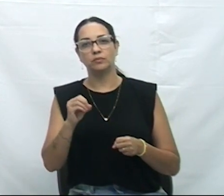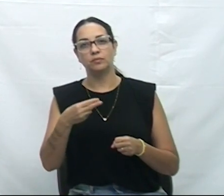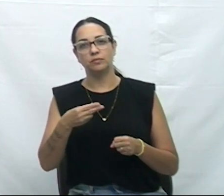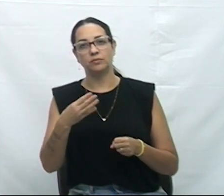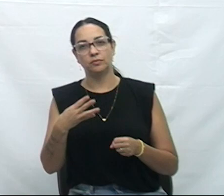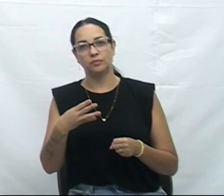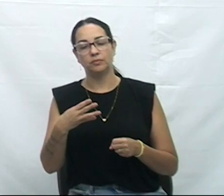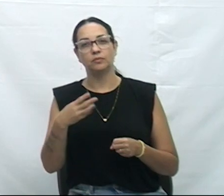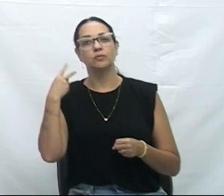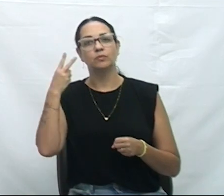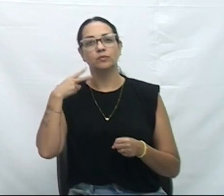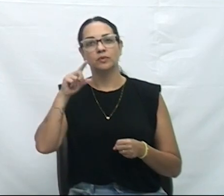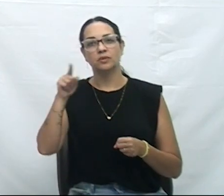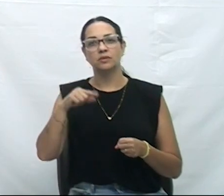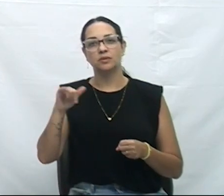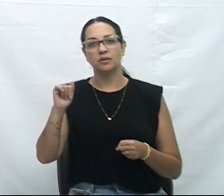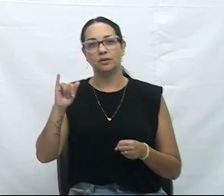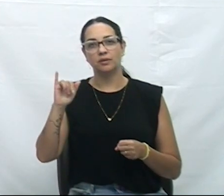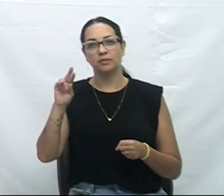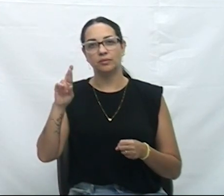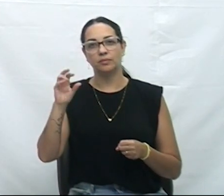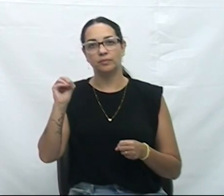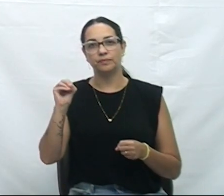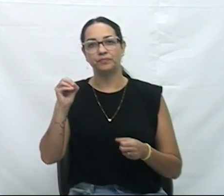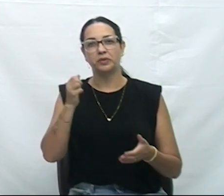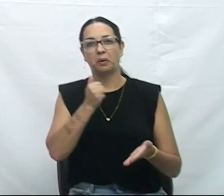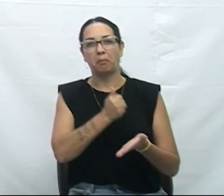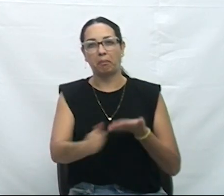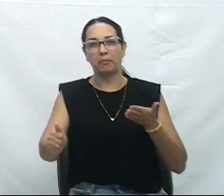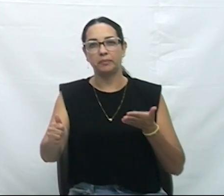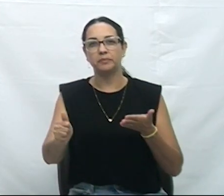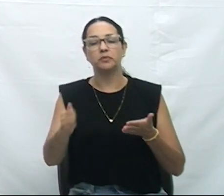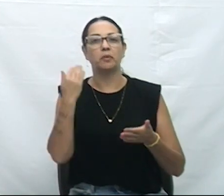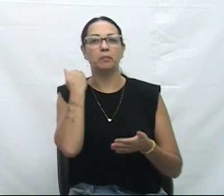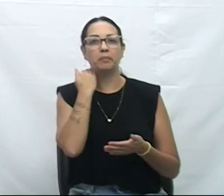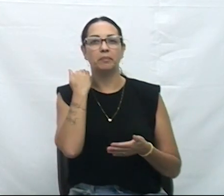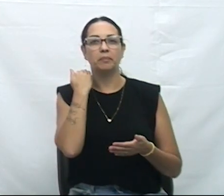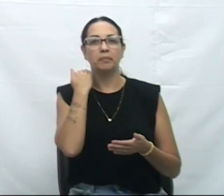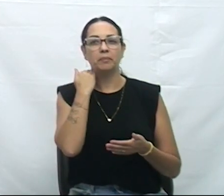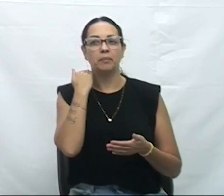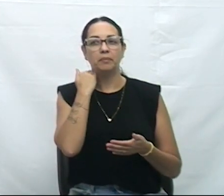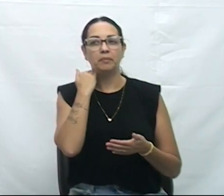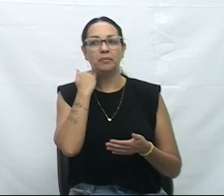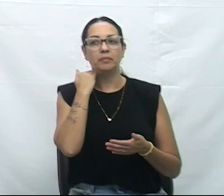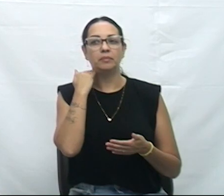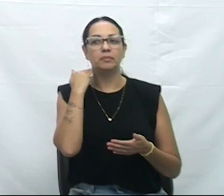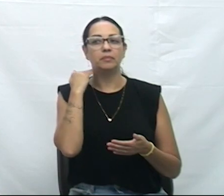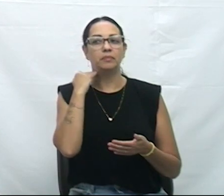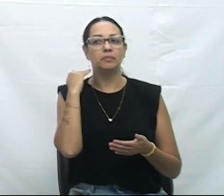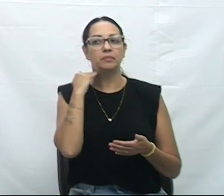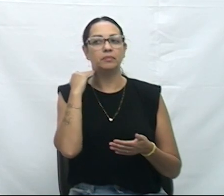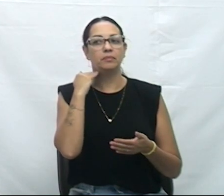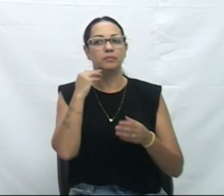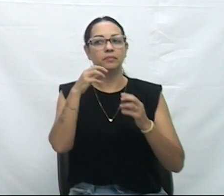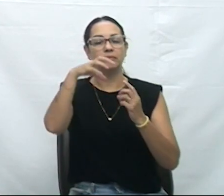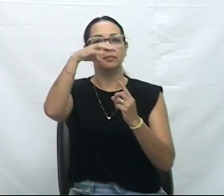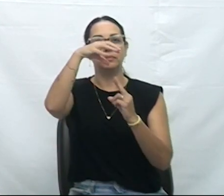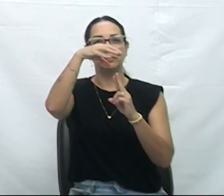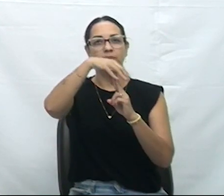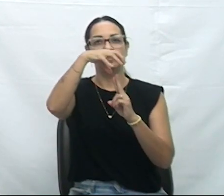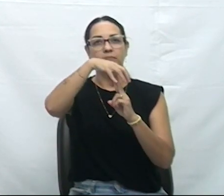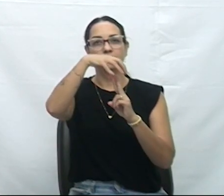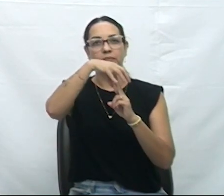Casagrande, moção de repúdio ao Banco Bradesco, S.A., pela decisão de encerrar as atividades na agência do